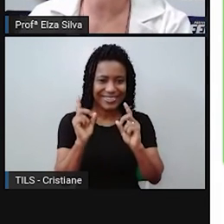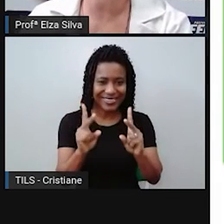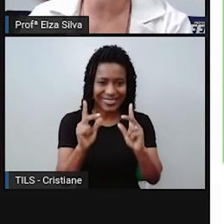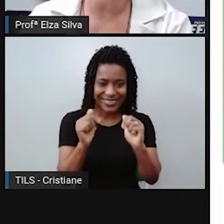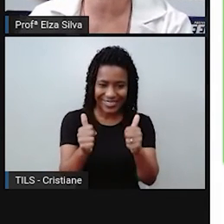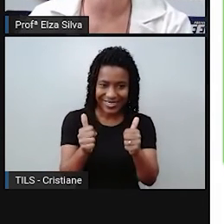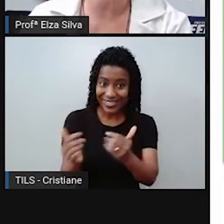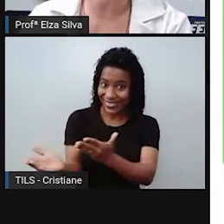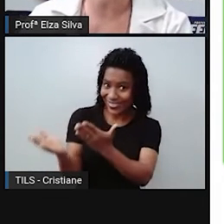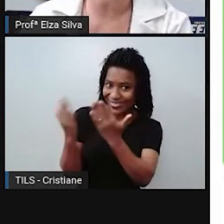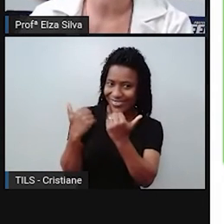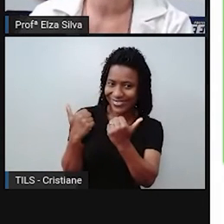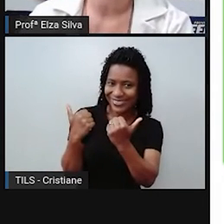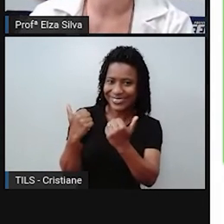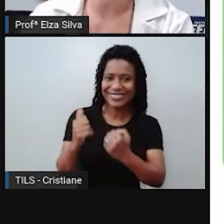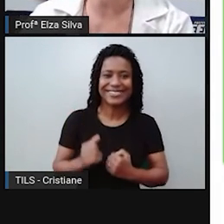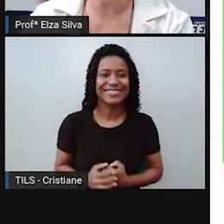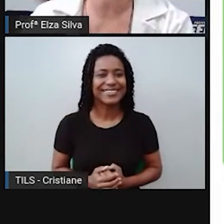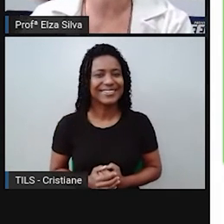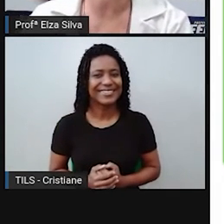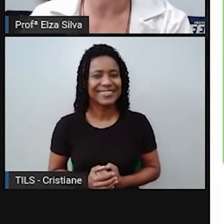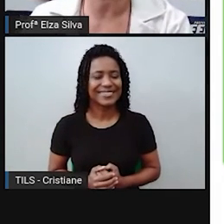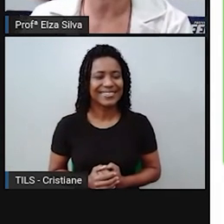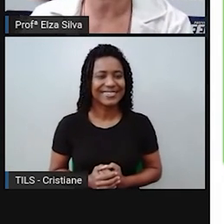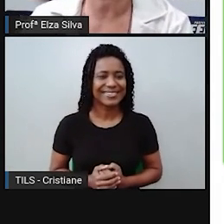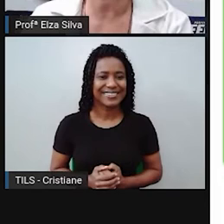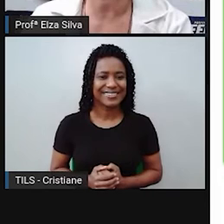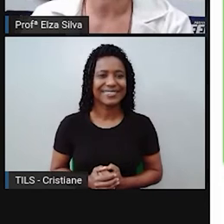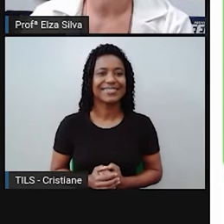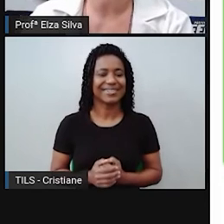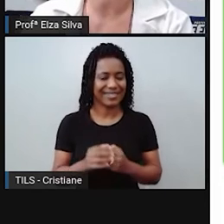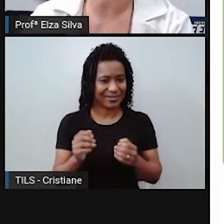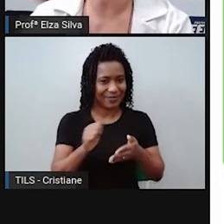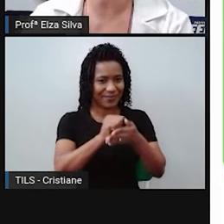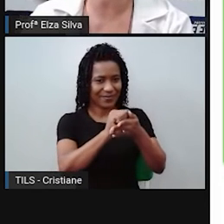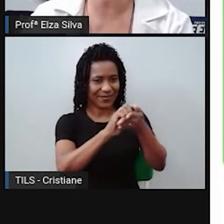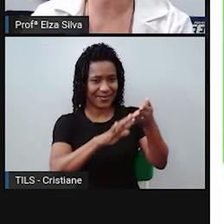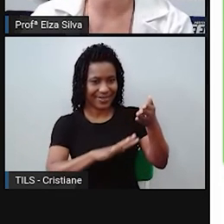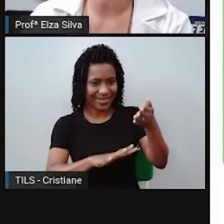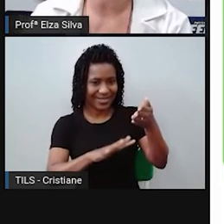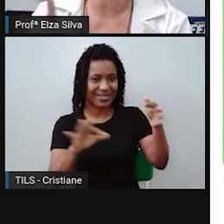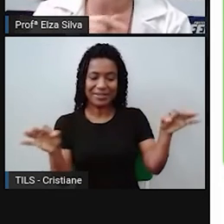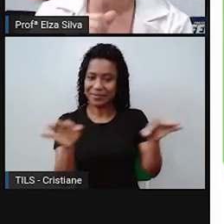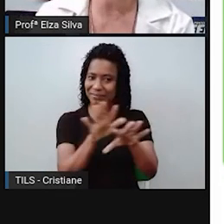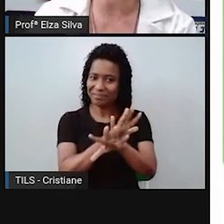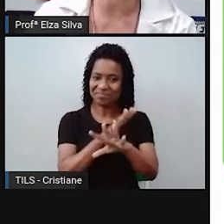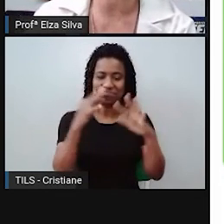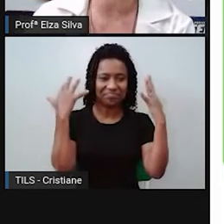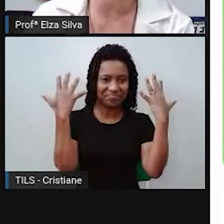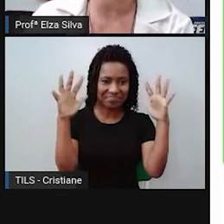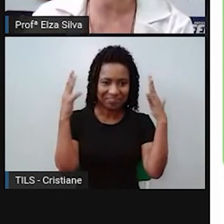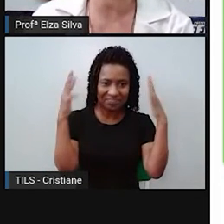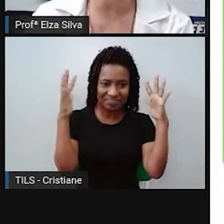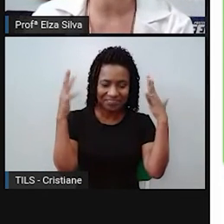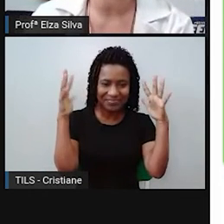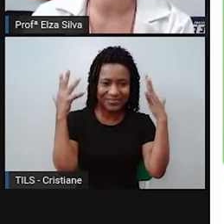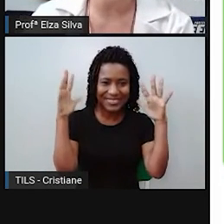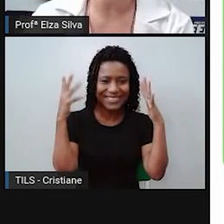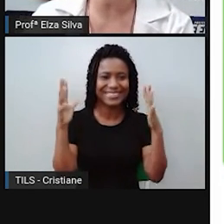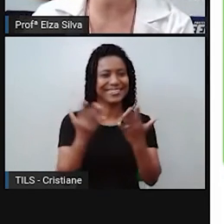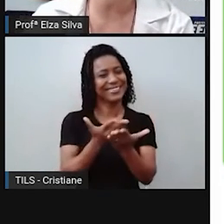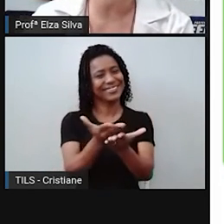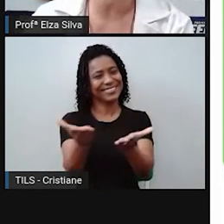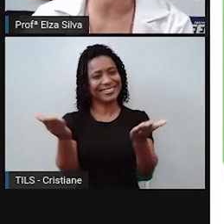let's go, vamos lá? Então, concluímos a nossa tarefa, congratulations, you're the best, parabéns,